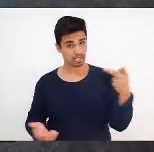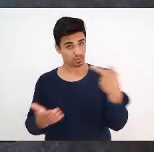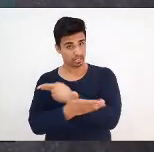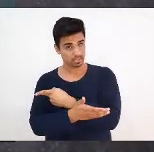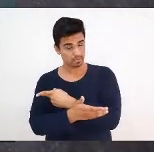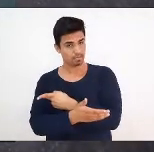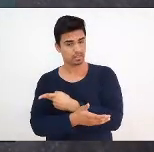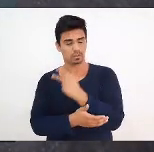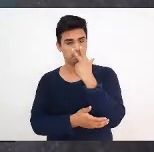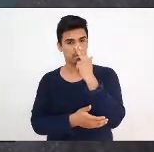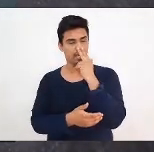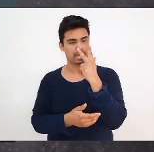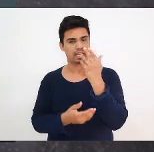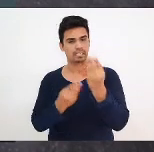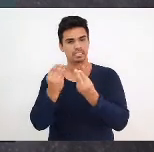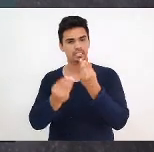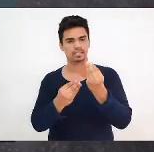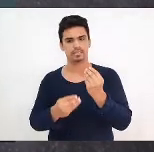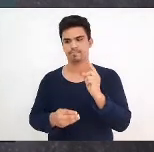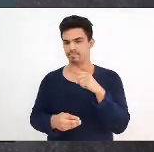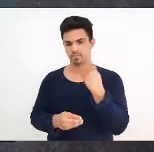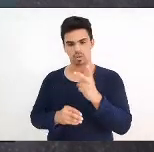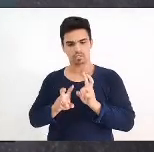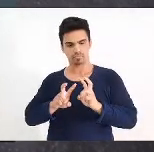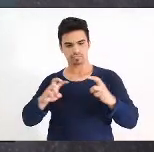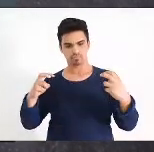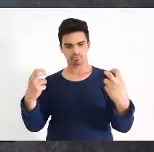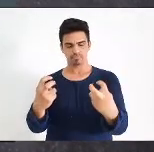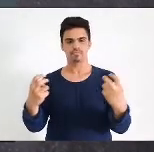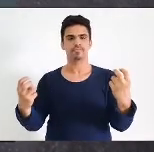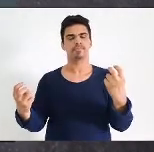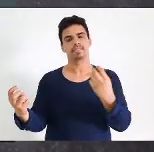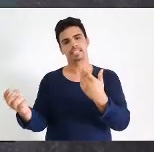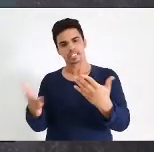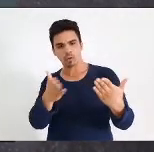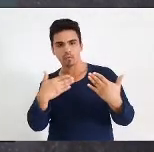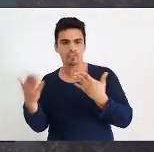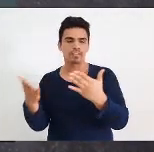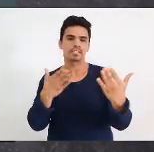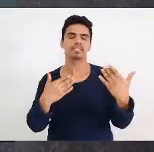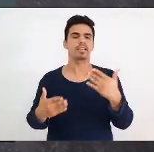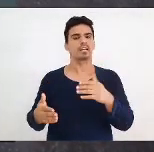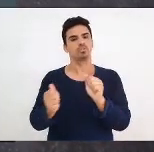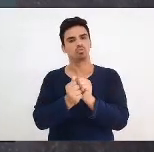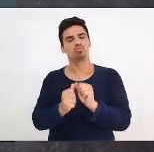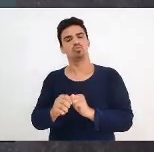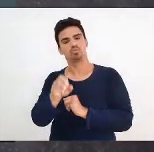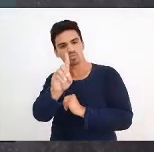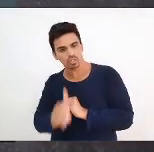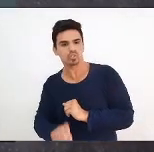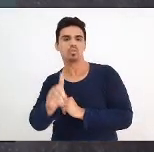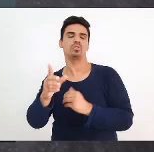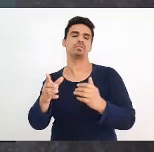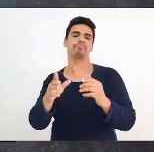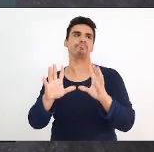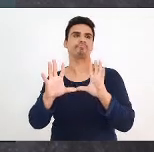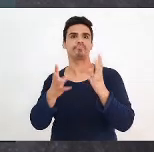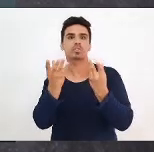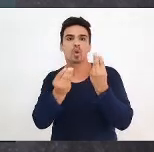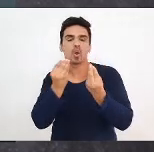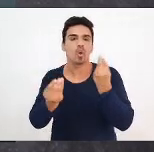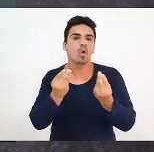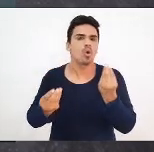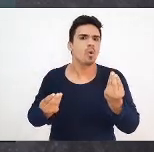sentar juntos as gestões e pensar bom, como faremos,